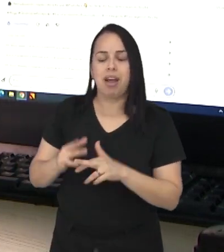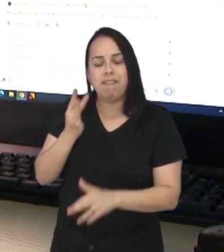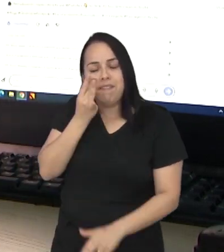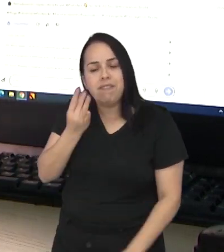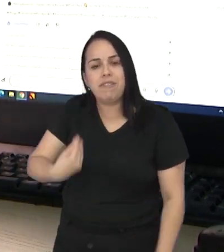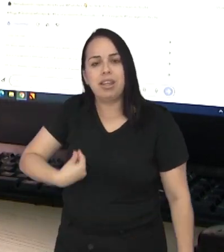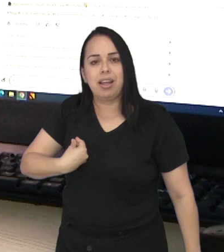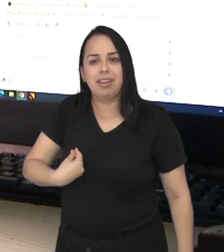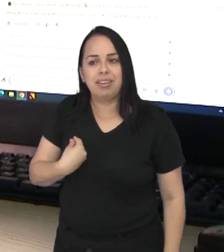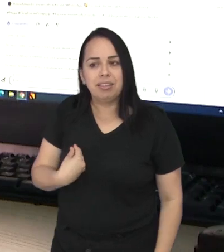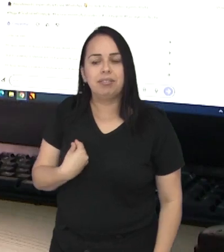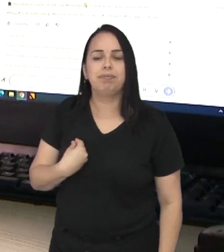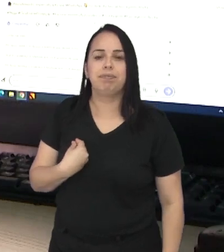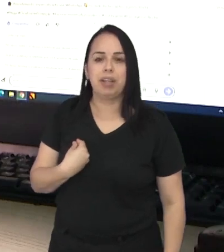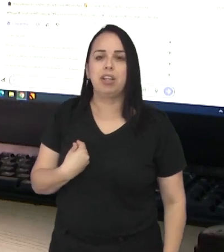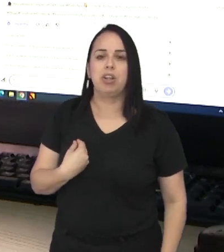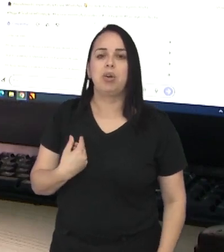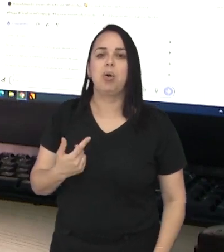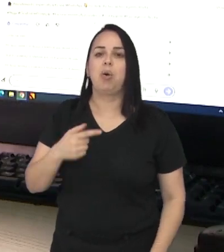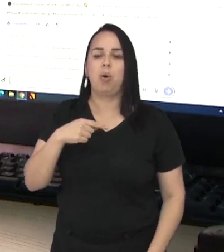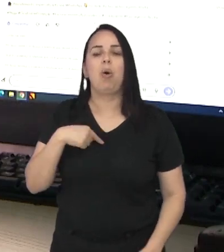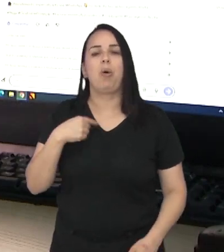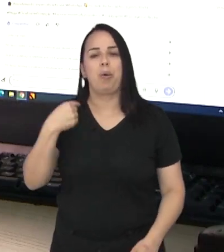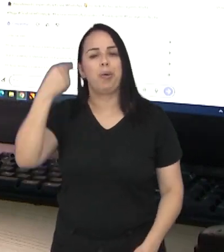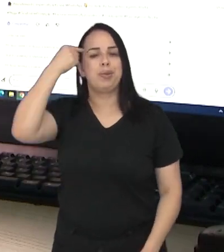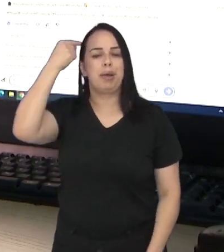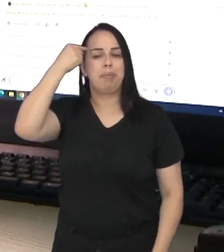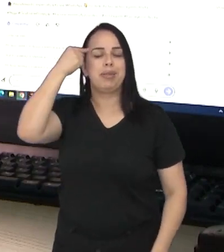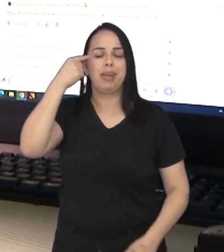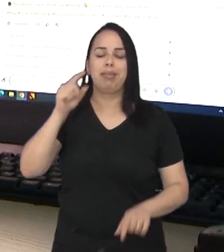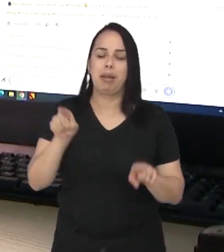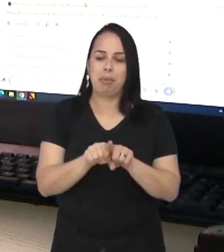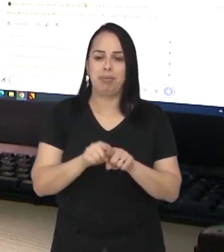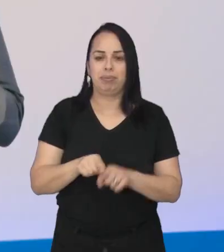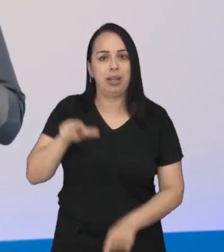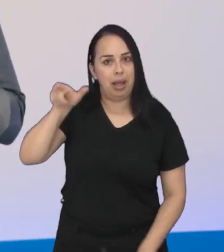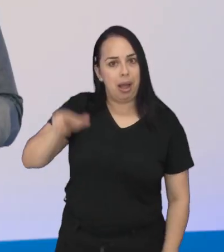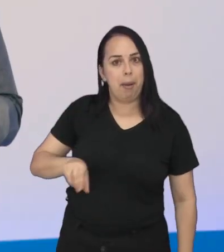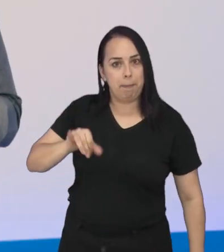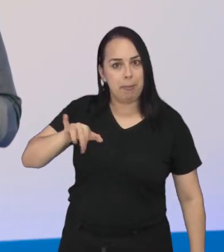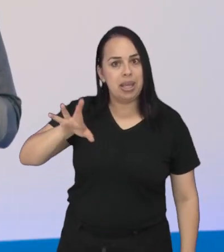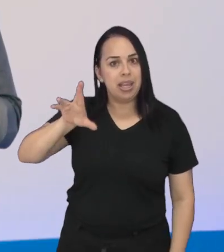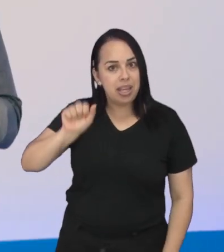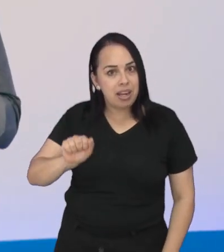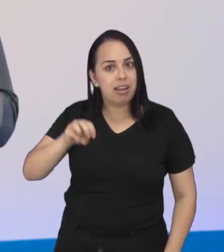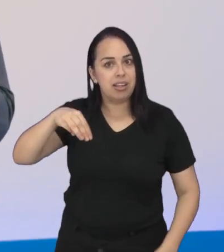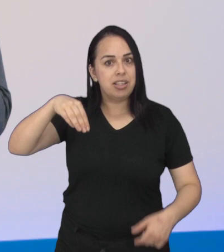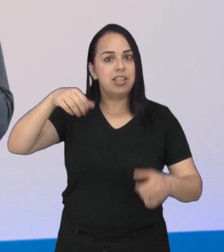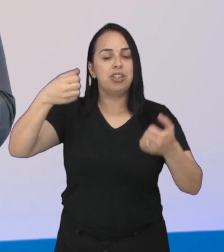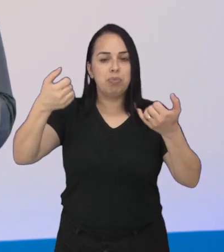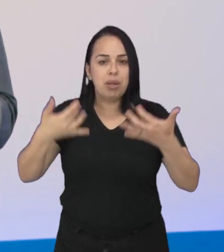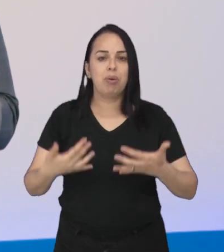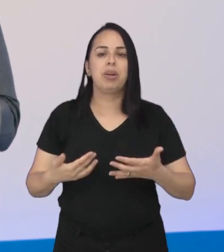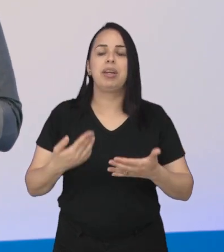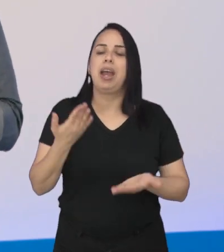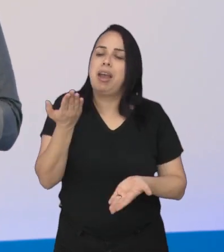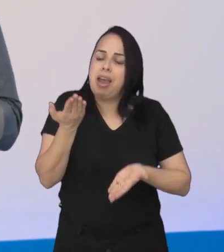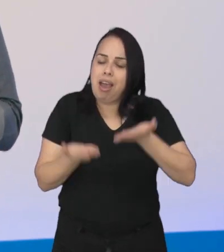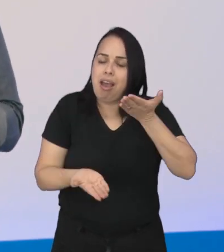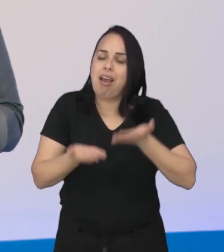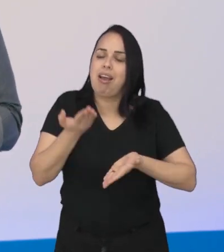estar na vida real coloca filtros na gente também. Isso aí, pessoal. Como a Miriam falou,